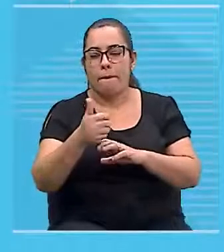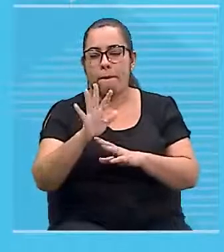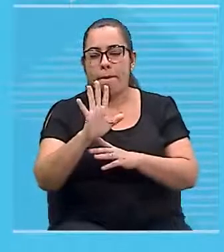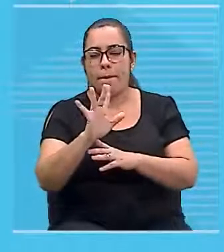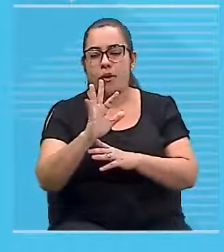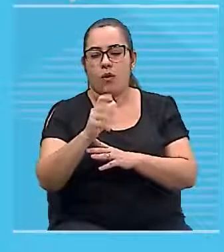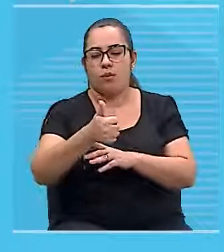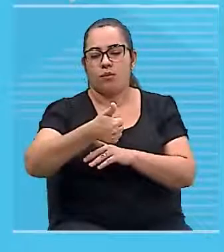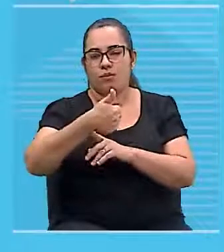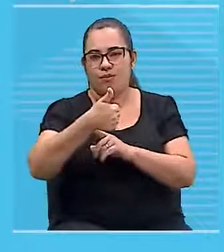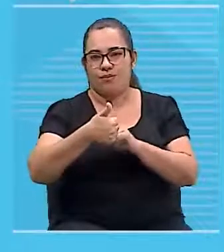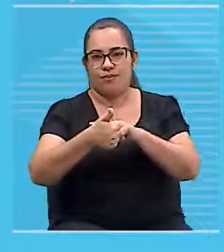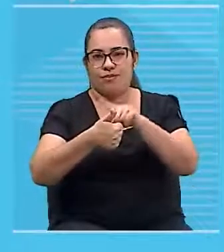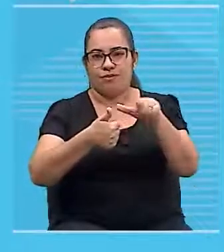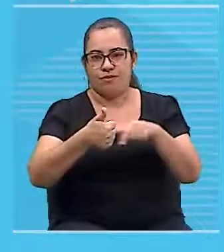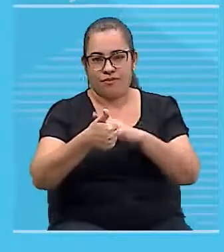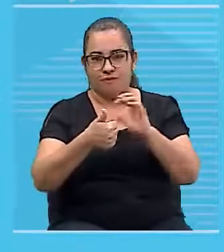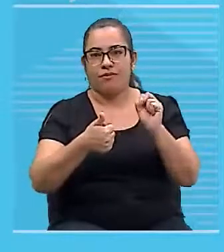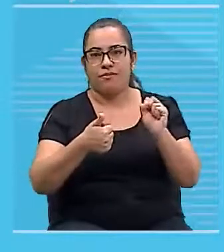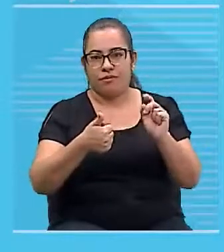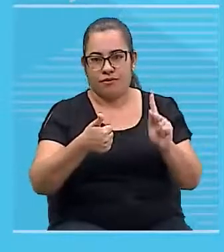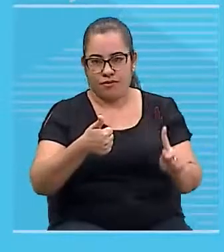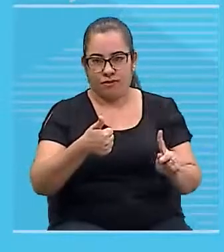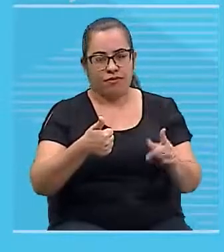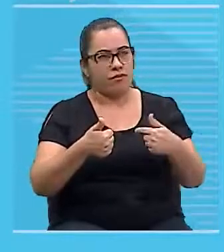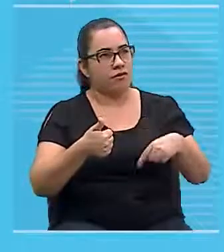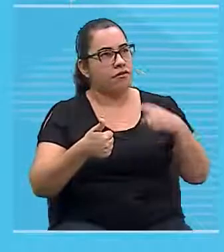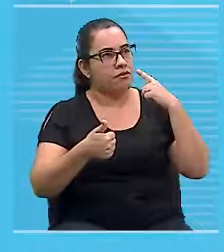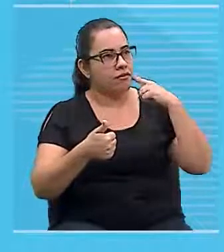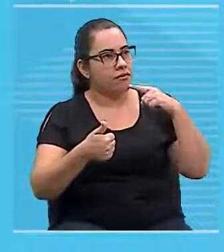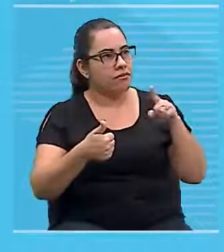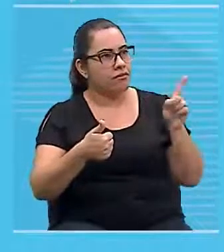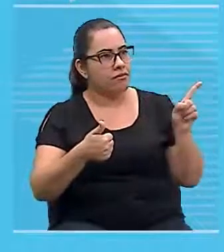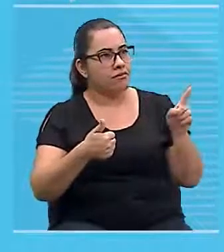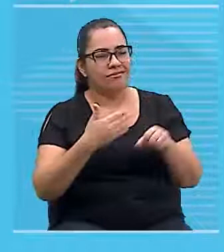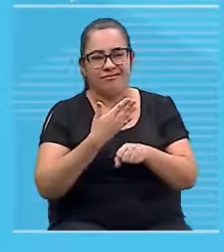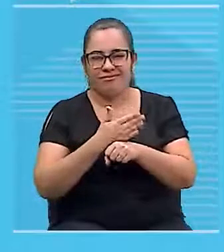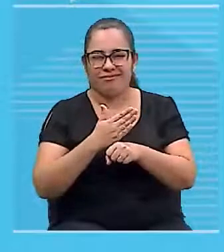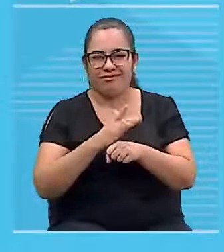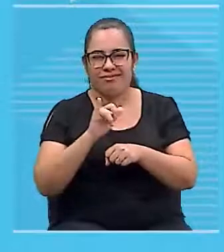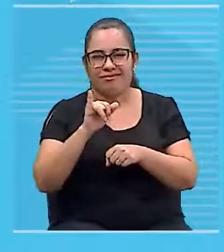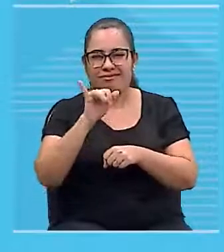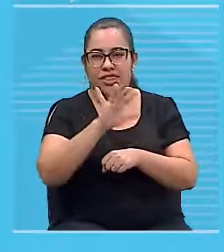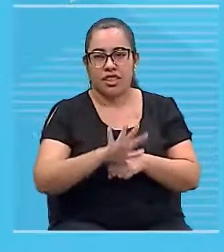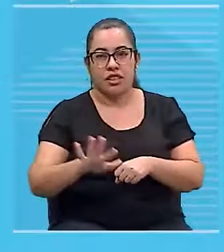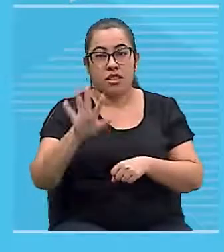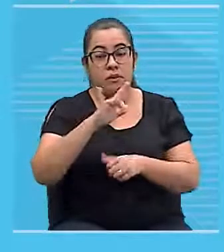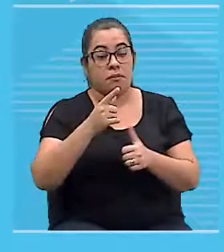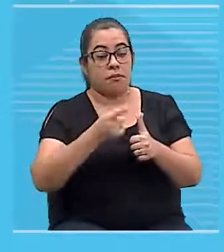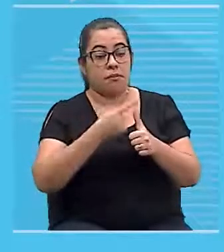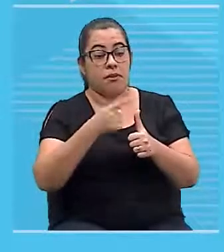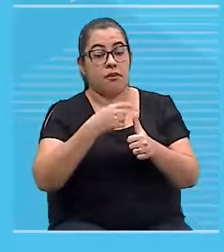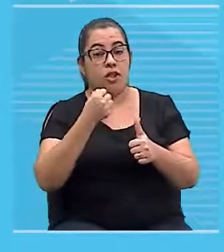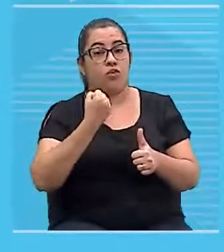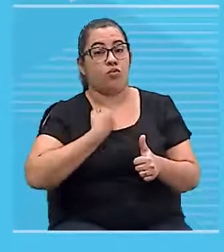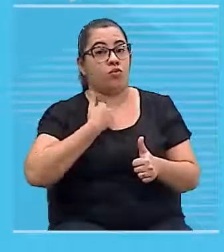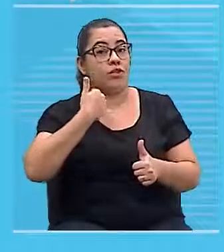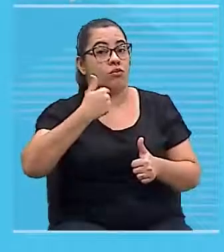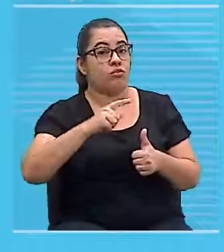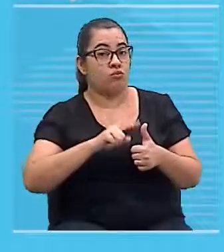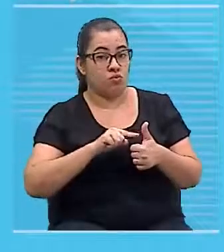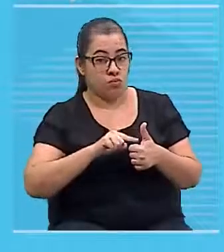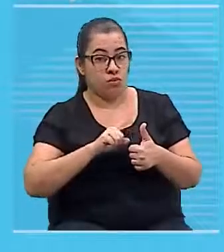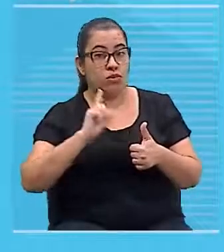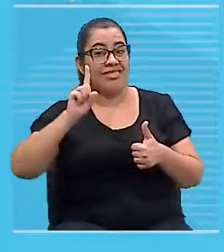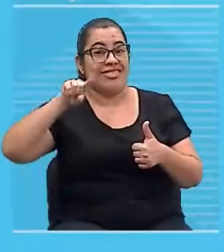Depois, gente vai trabalhar uma regra da mão direita número 2. Mas, por enquanto,